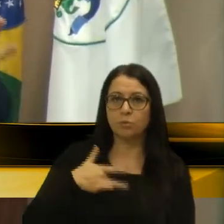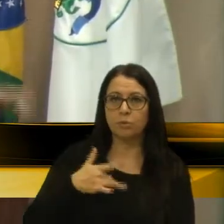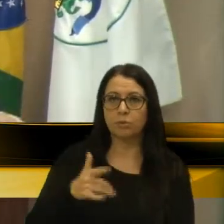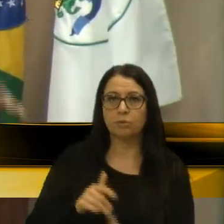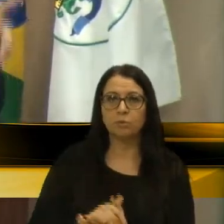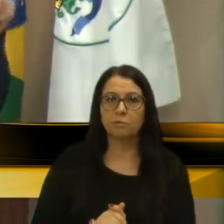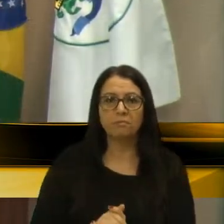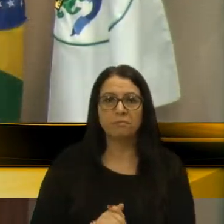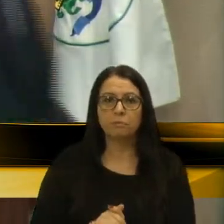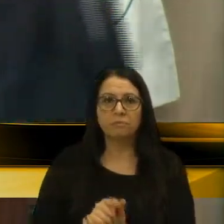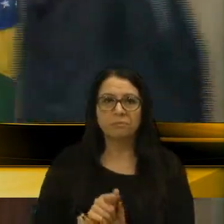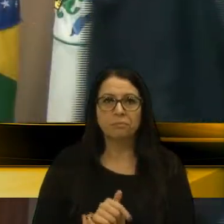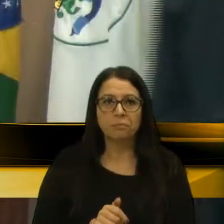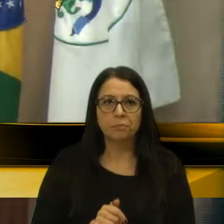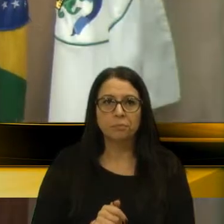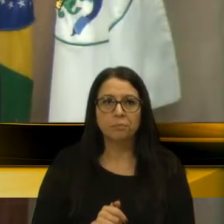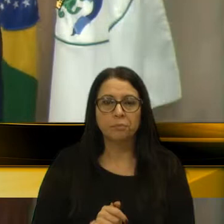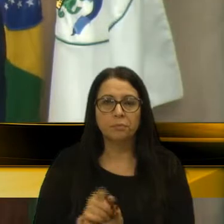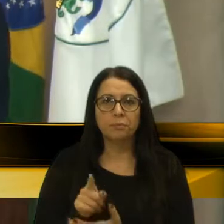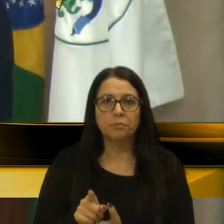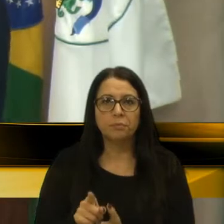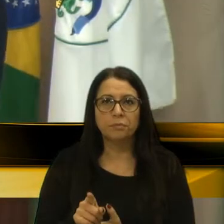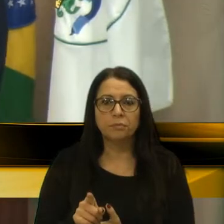Mas o meu foco aqui hoje,